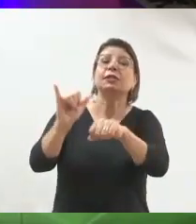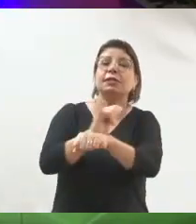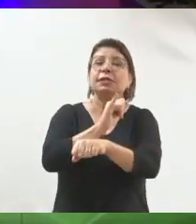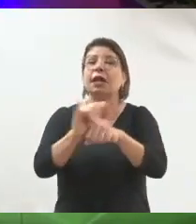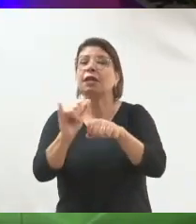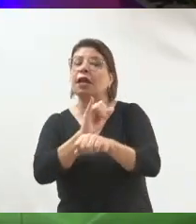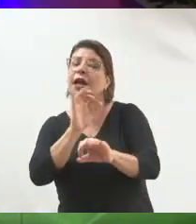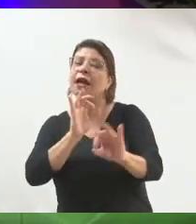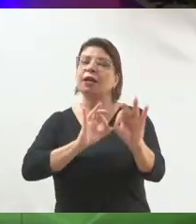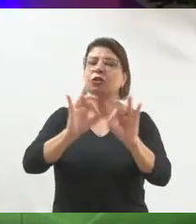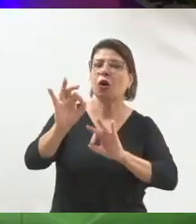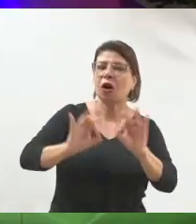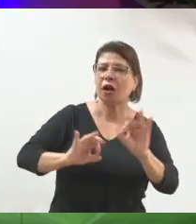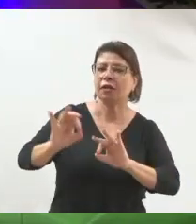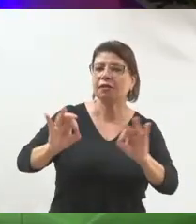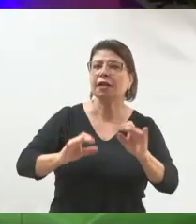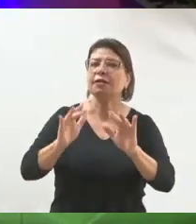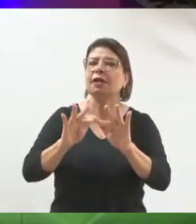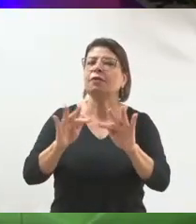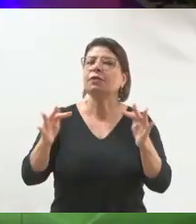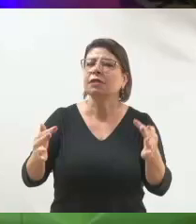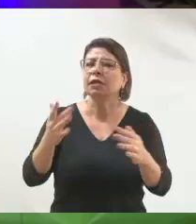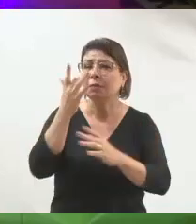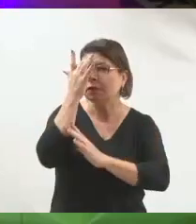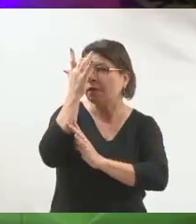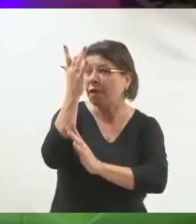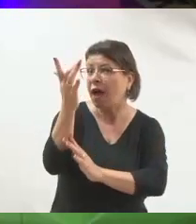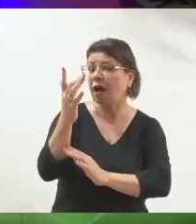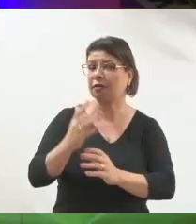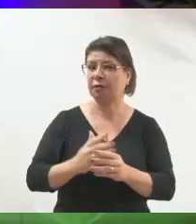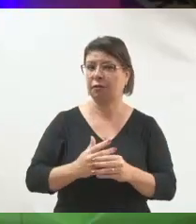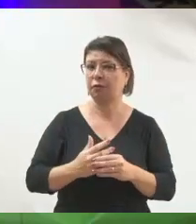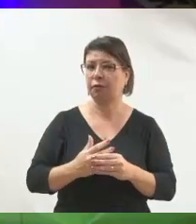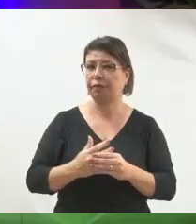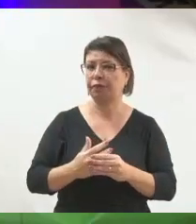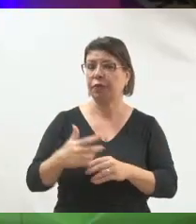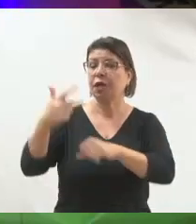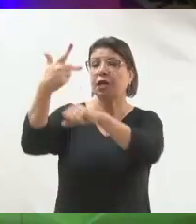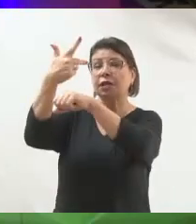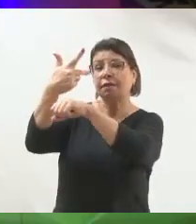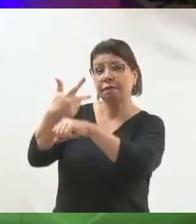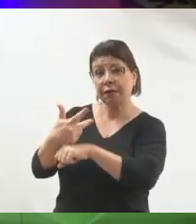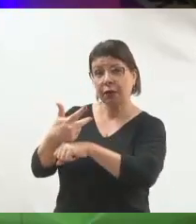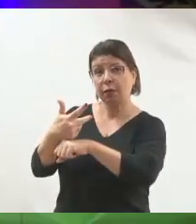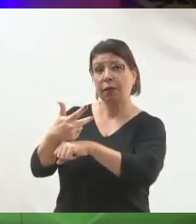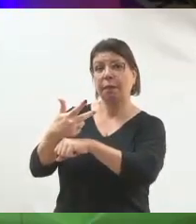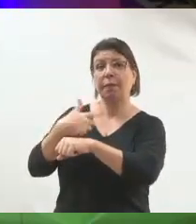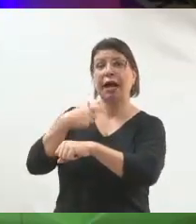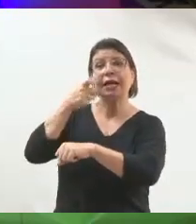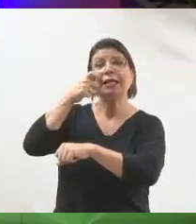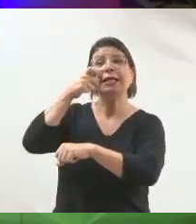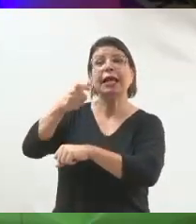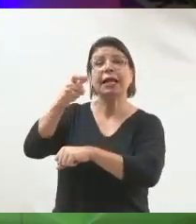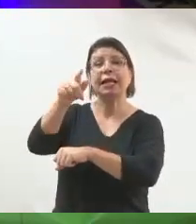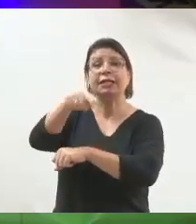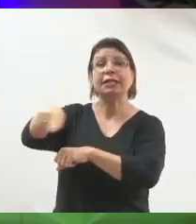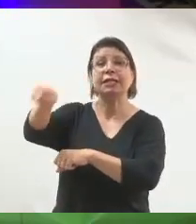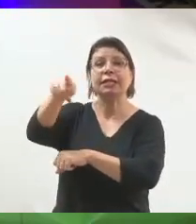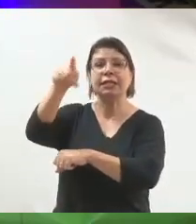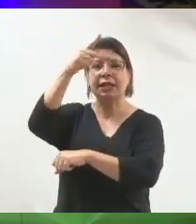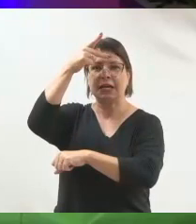você vá fazendo live, você faça da forma como vai ficar atrativo para as pessoas. Então, vamos seguir aqui.